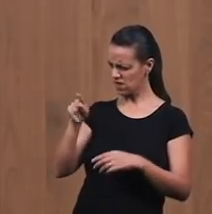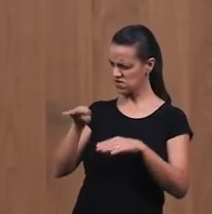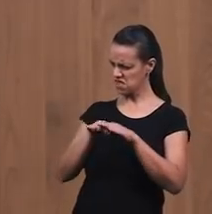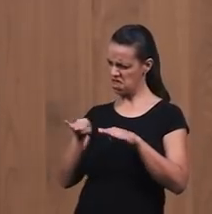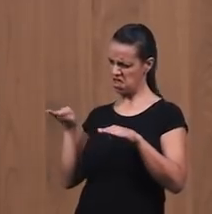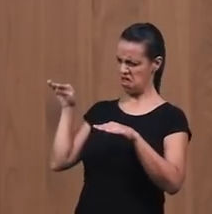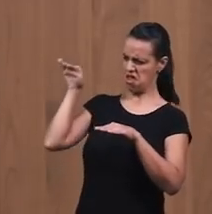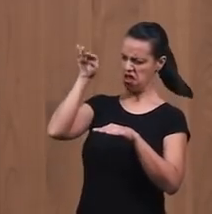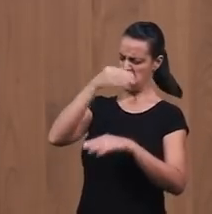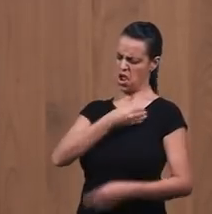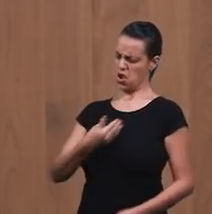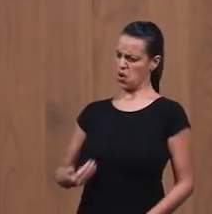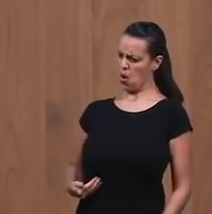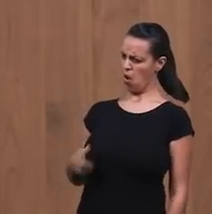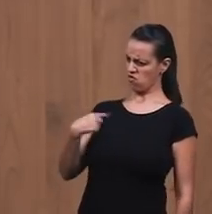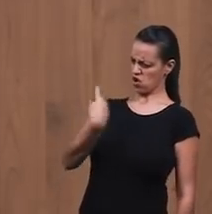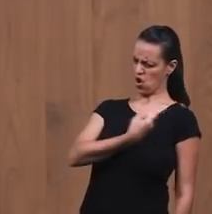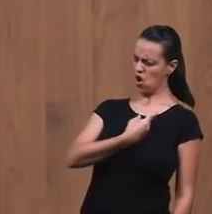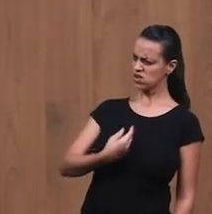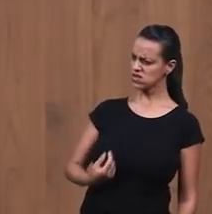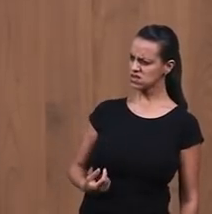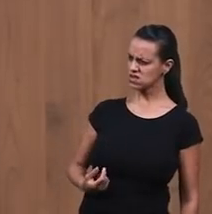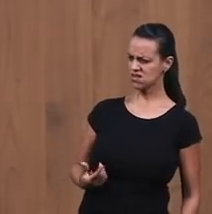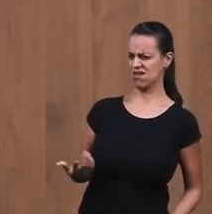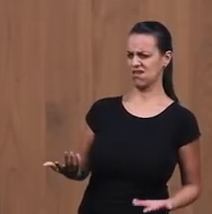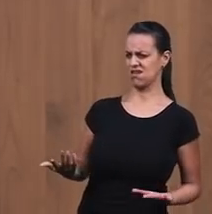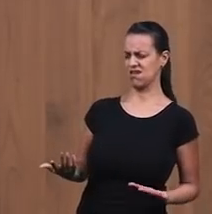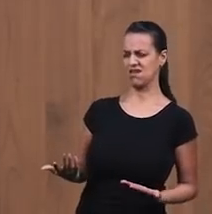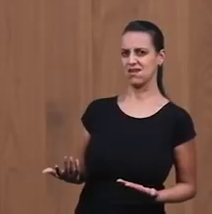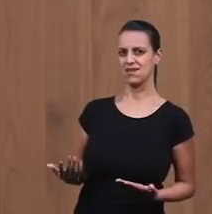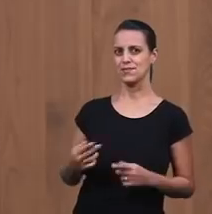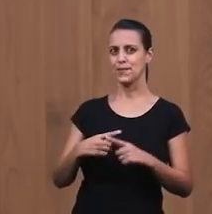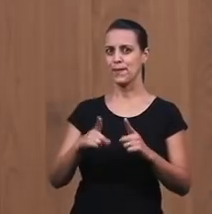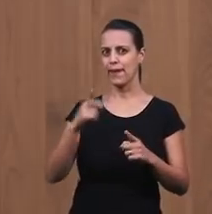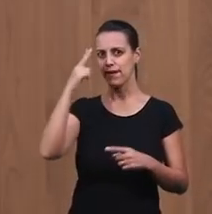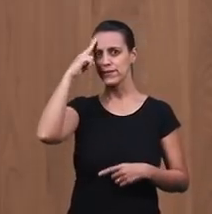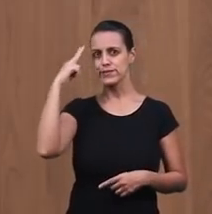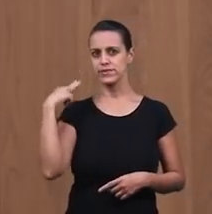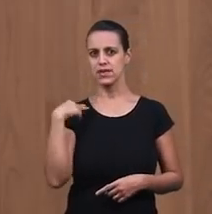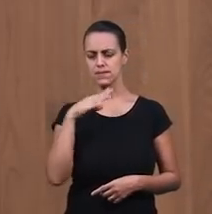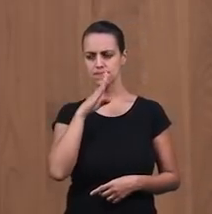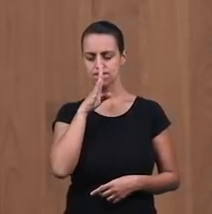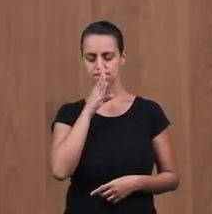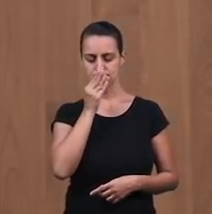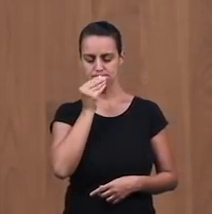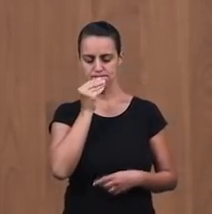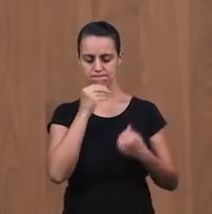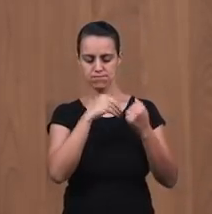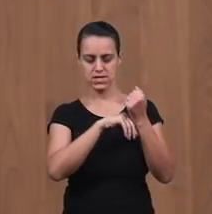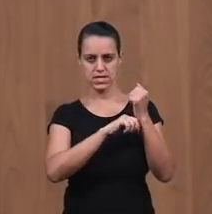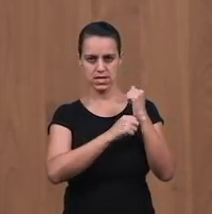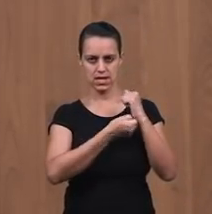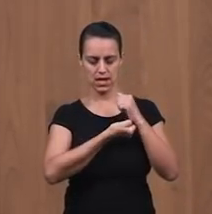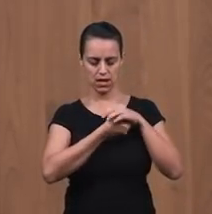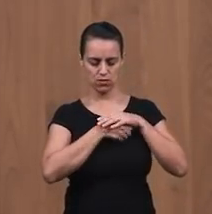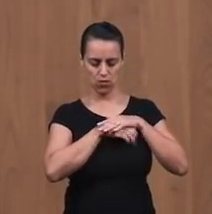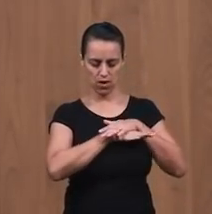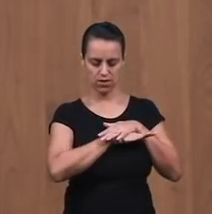Irá governar sobre nós? Mas José guardou o segredo Revelado no seu coração